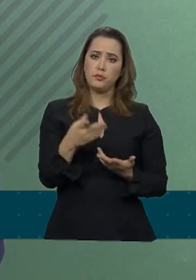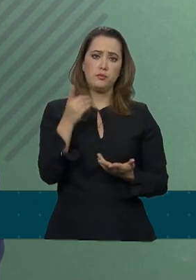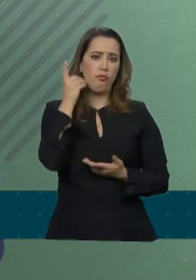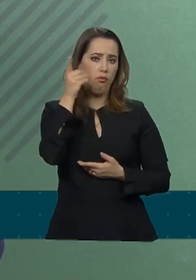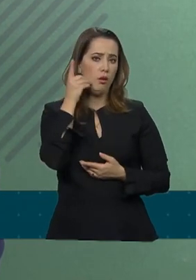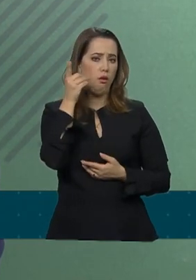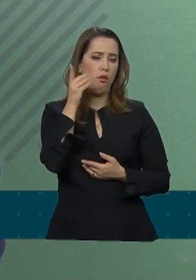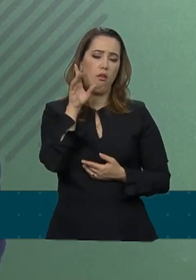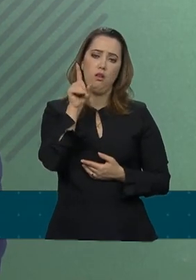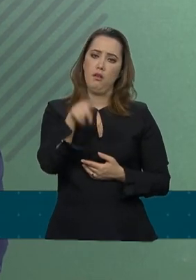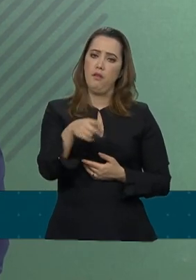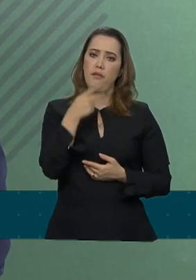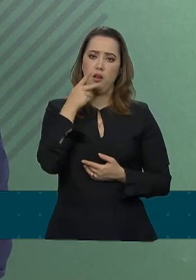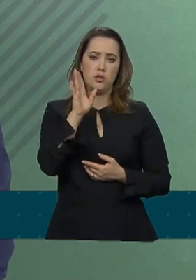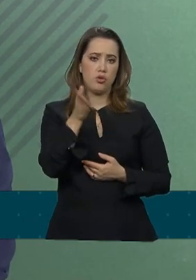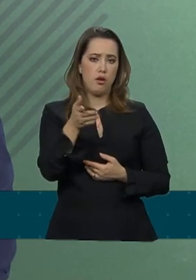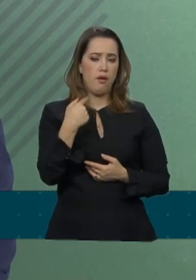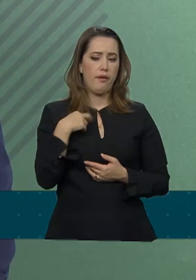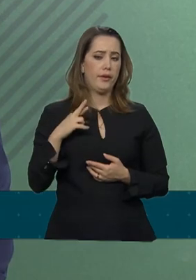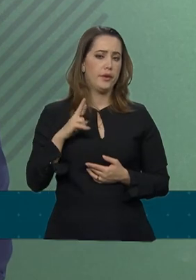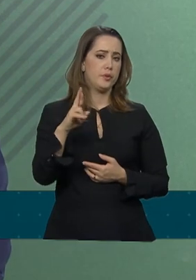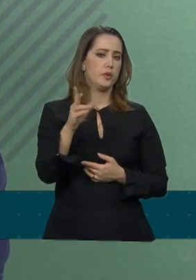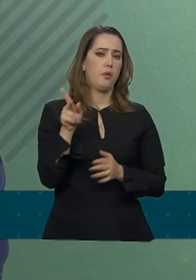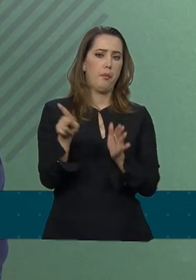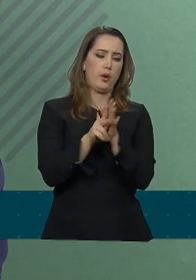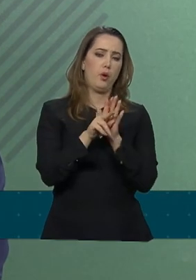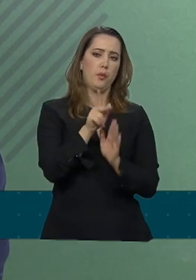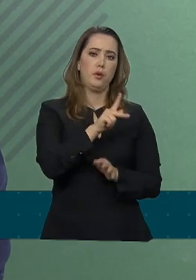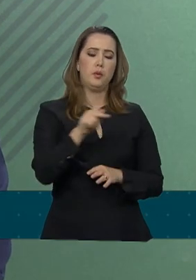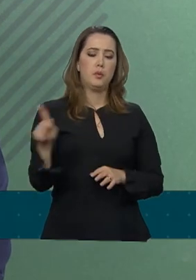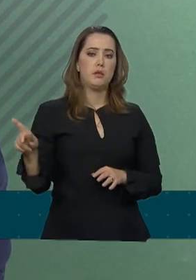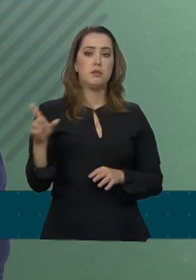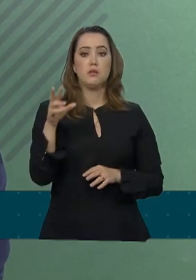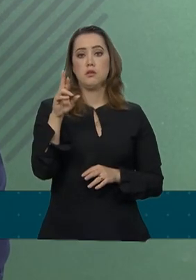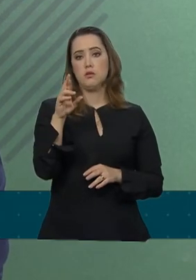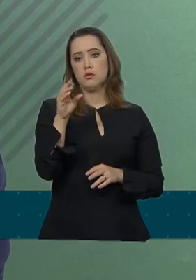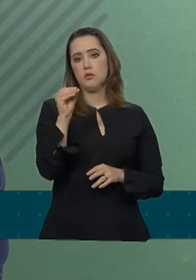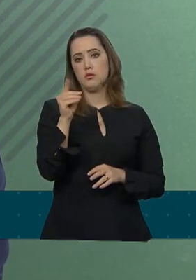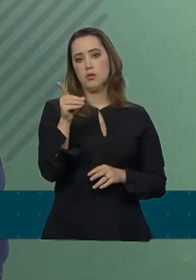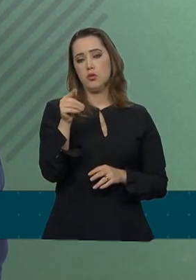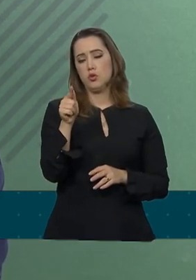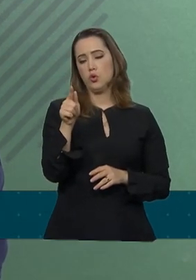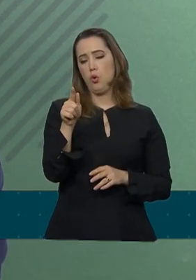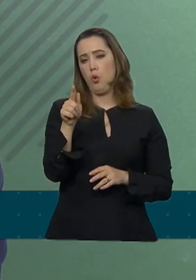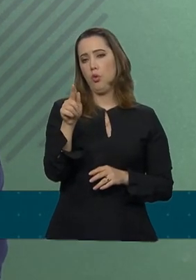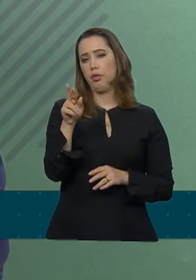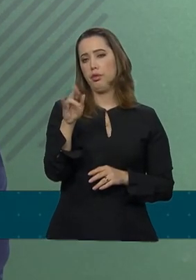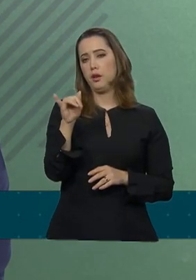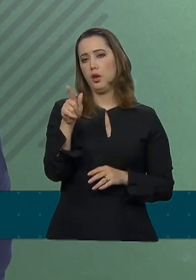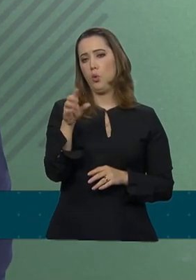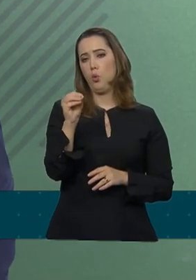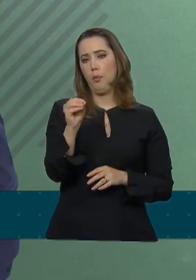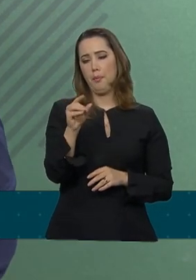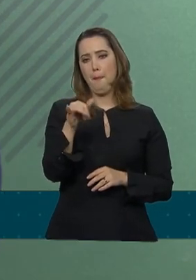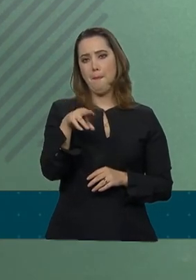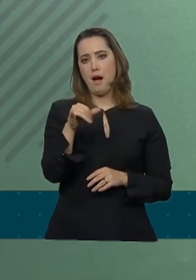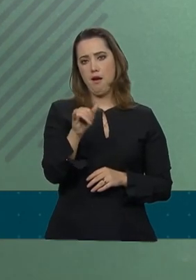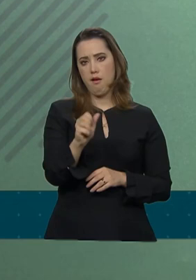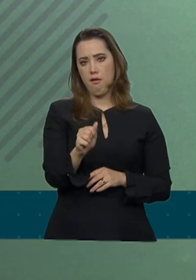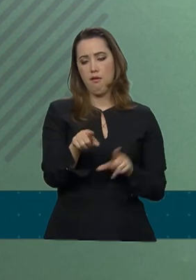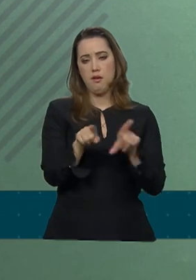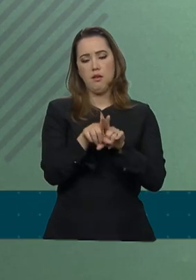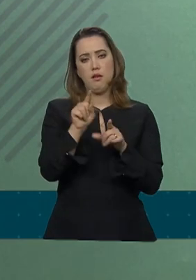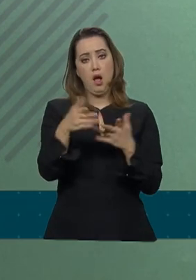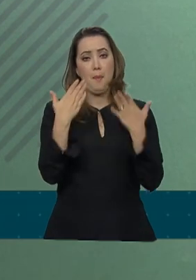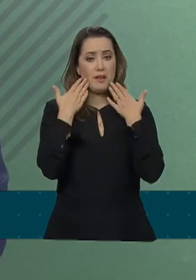deputados, como eu disse, é de responsabilidade do presidente da Casa. O que vier a ser apresentado, neste momento, está